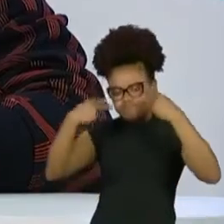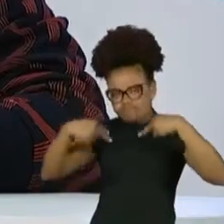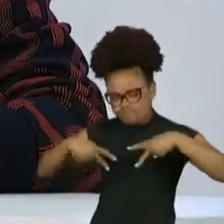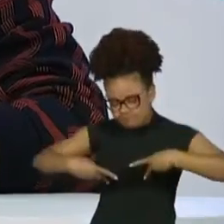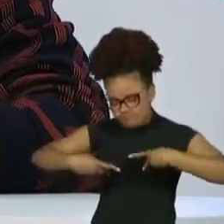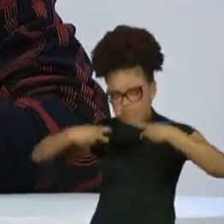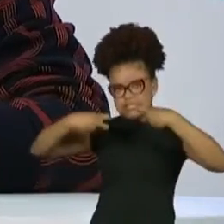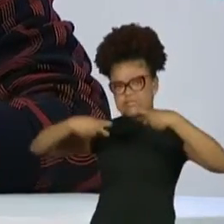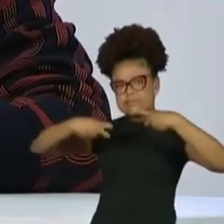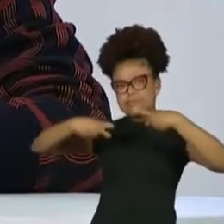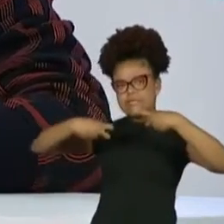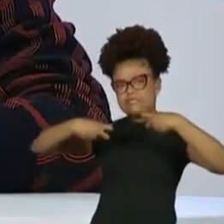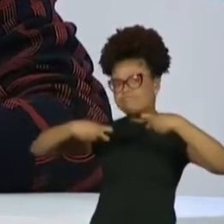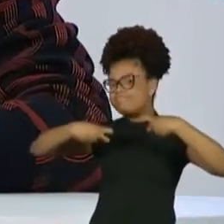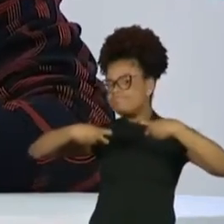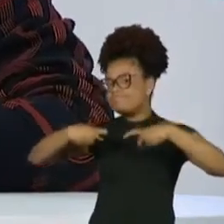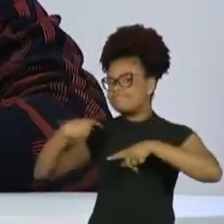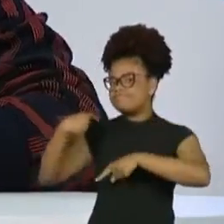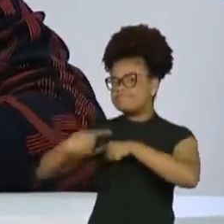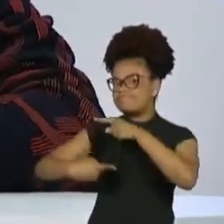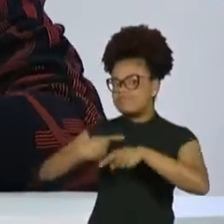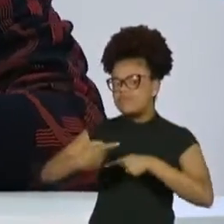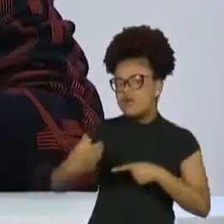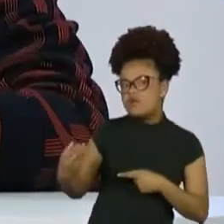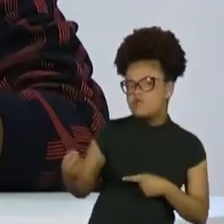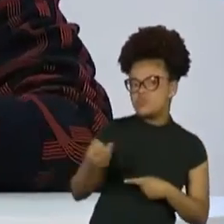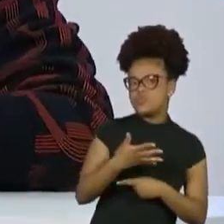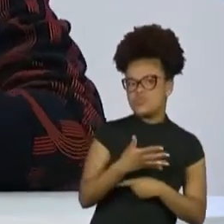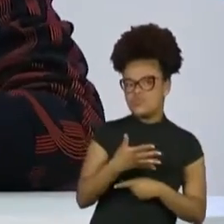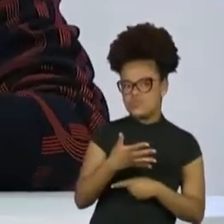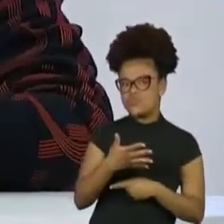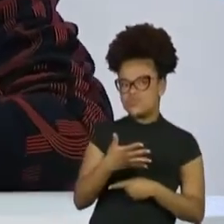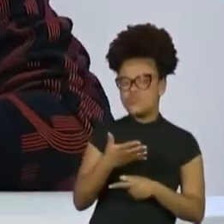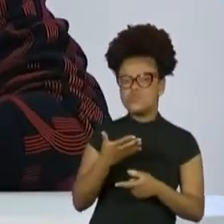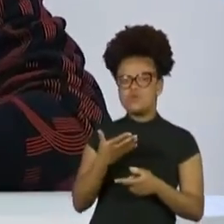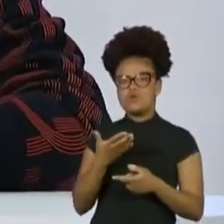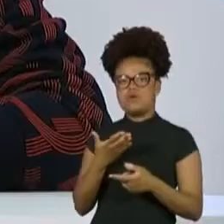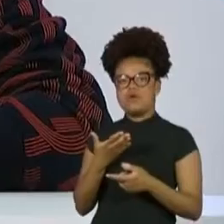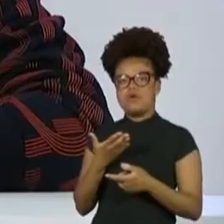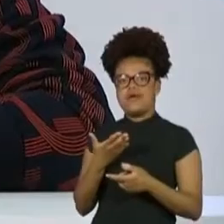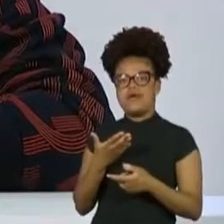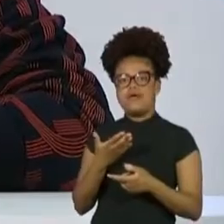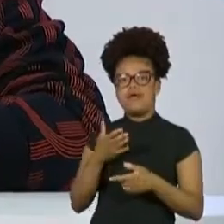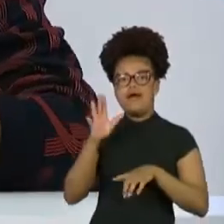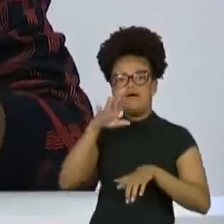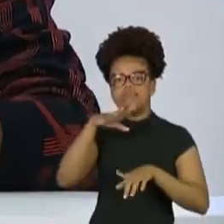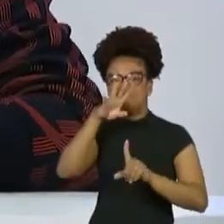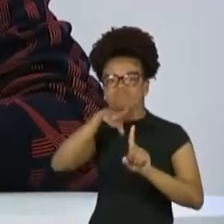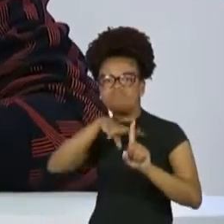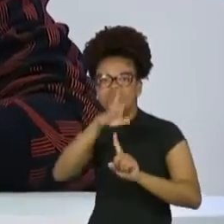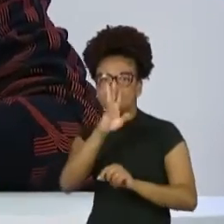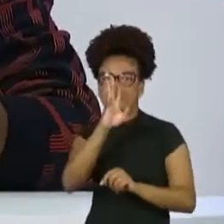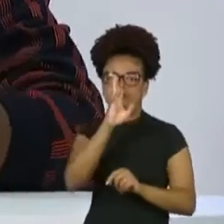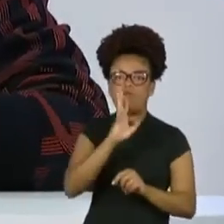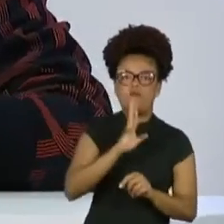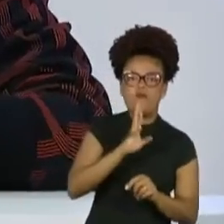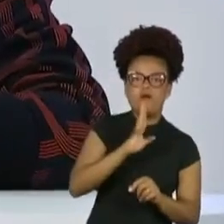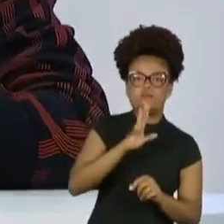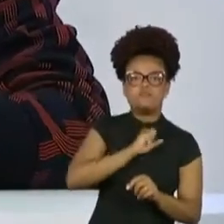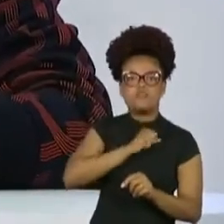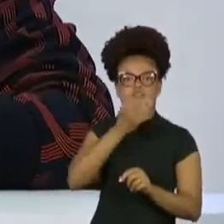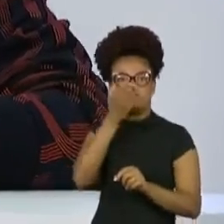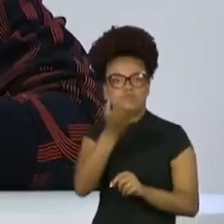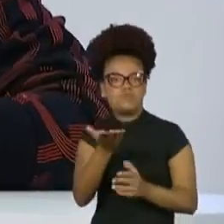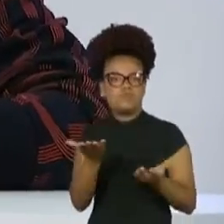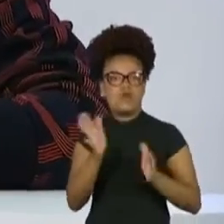essa nova geração que hoje está te colocando no lugar que a sua geração, seus pares, talvez às vezes não te reconheceram lá atrás, nas grandes